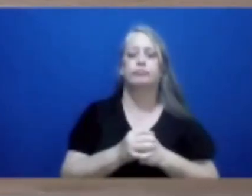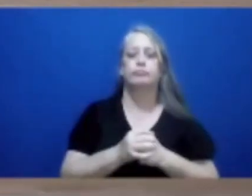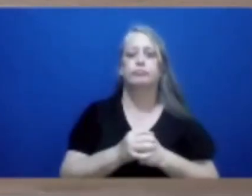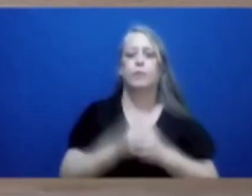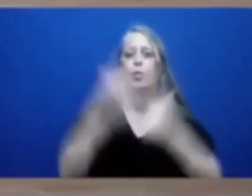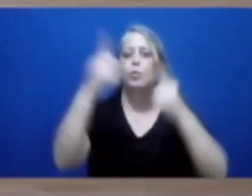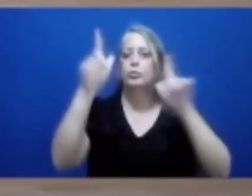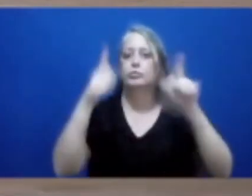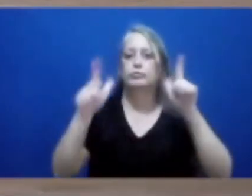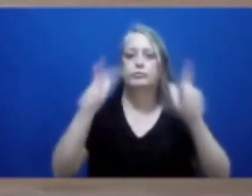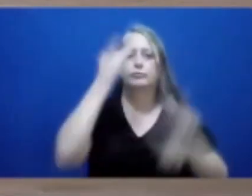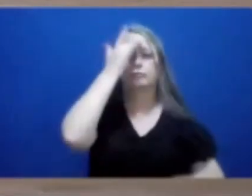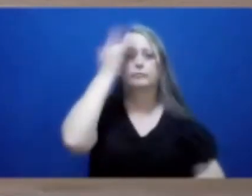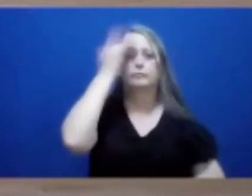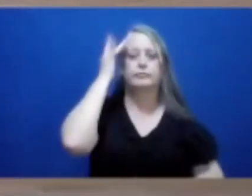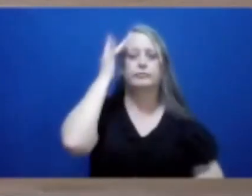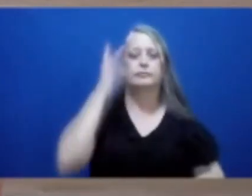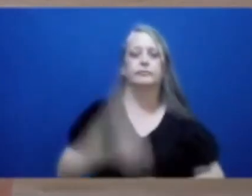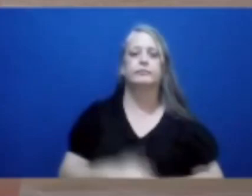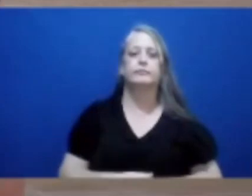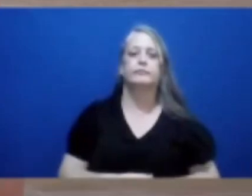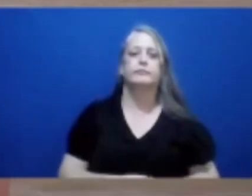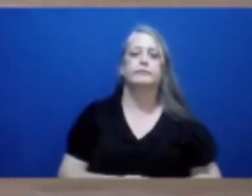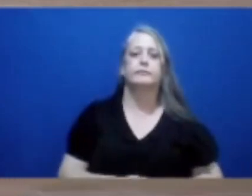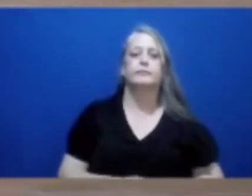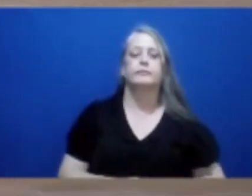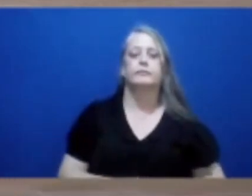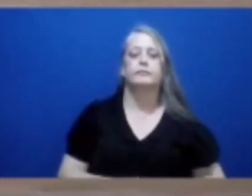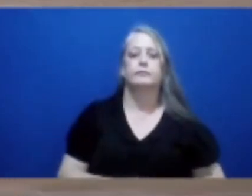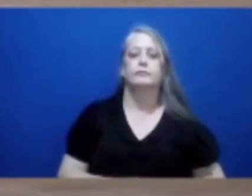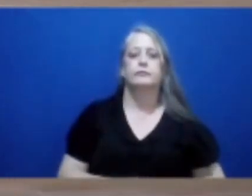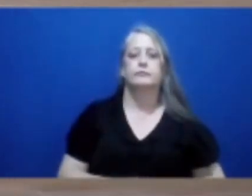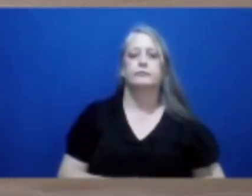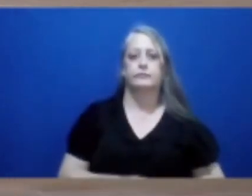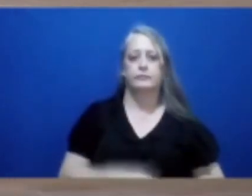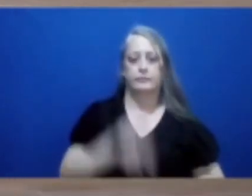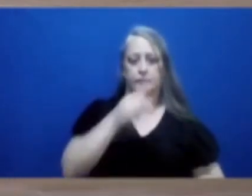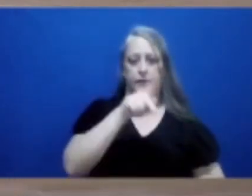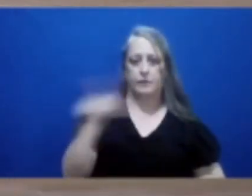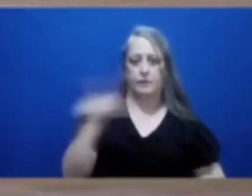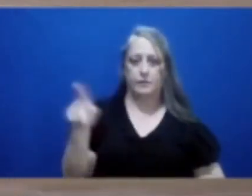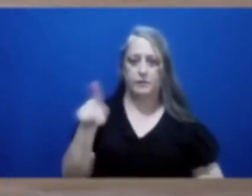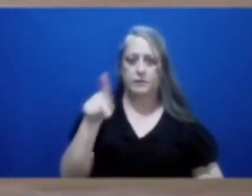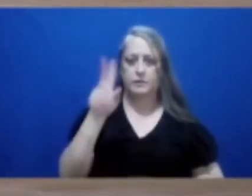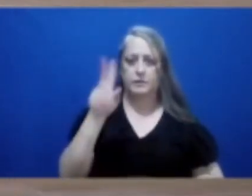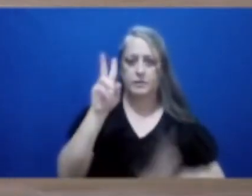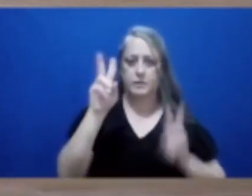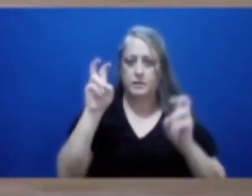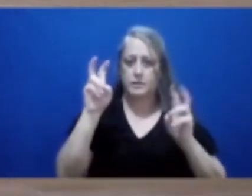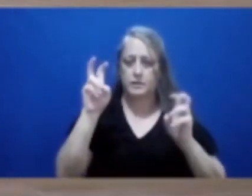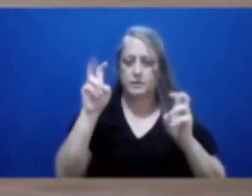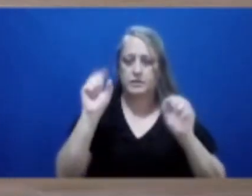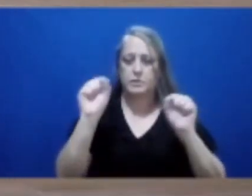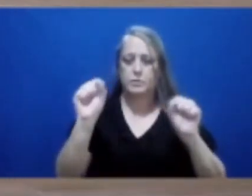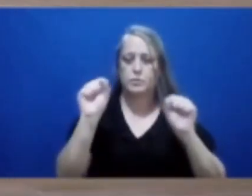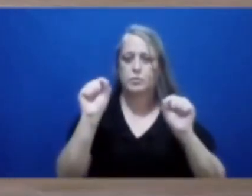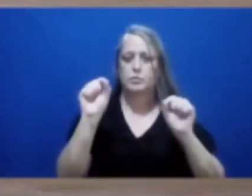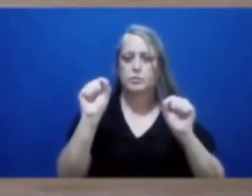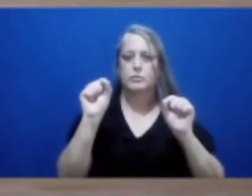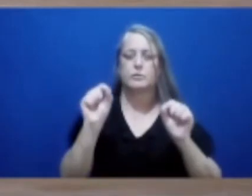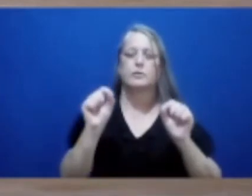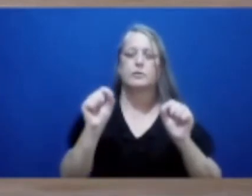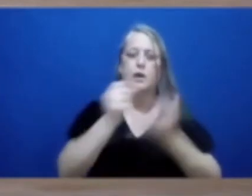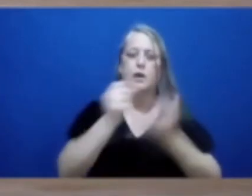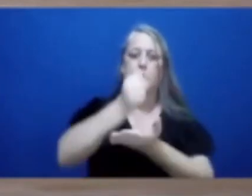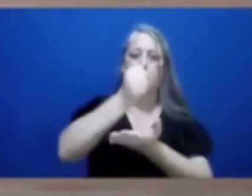no âmbito do discurso. Senhor presidente, a despeito de toda a pataquada que possa ser protocolado e